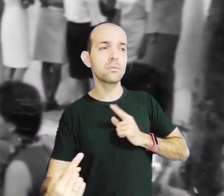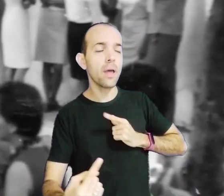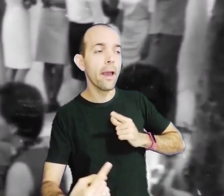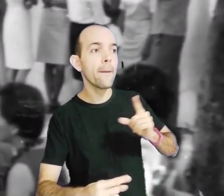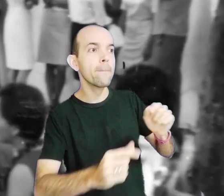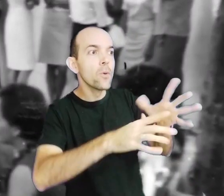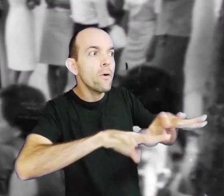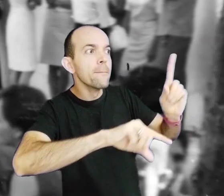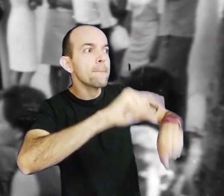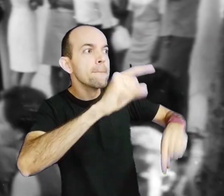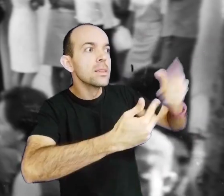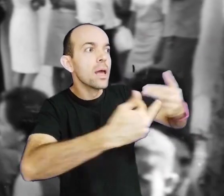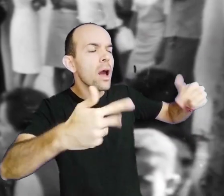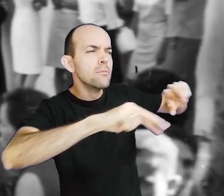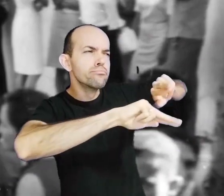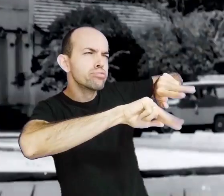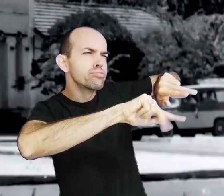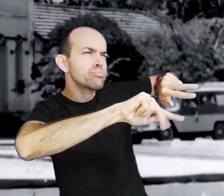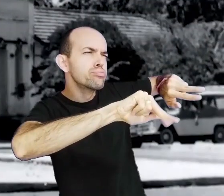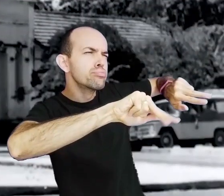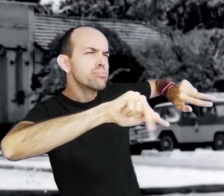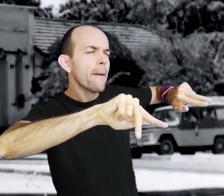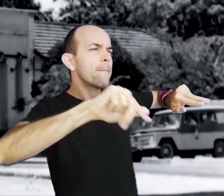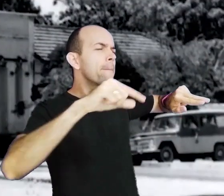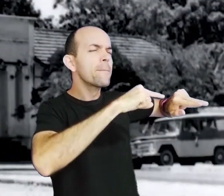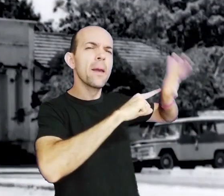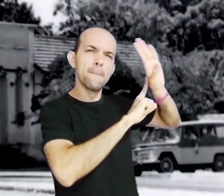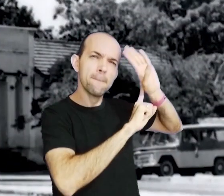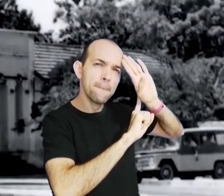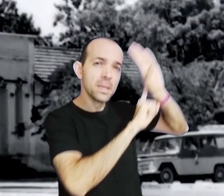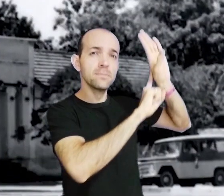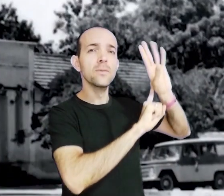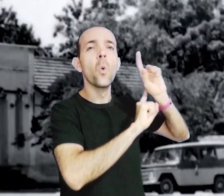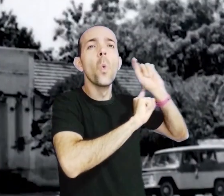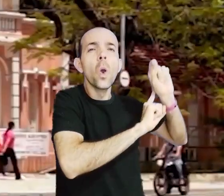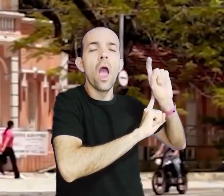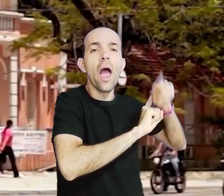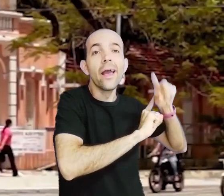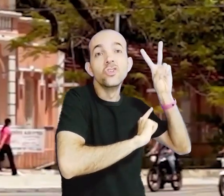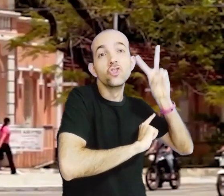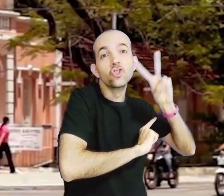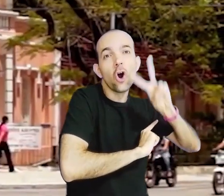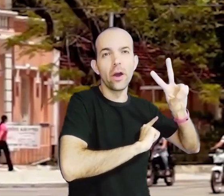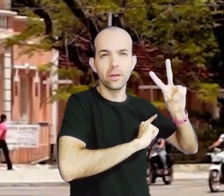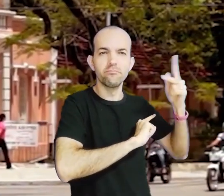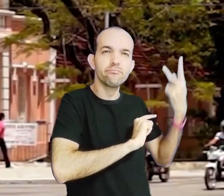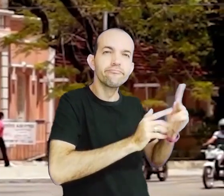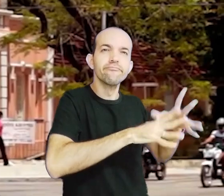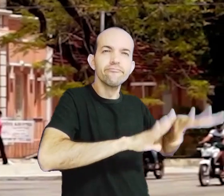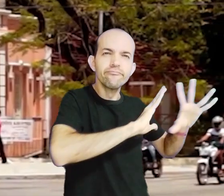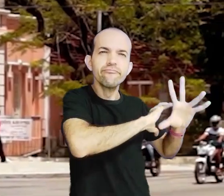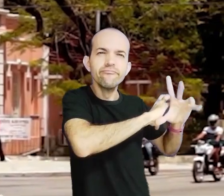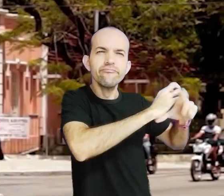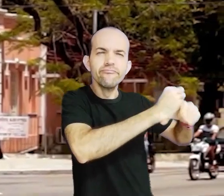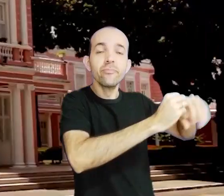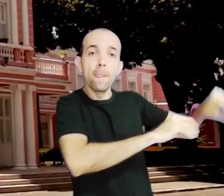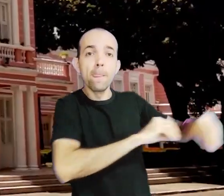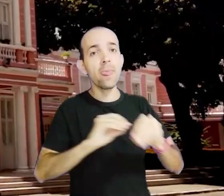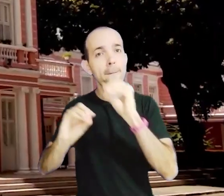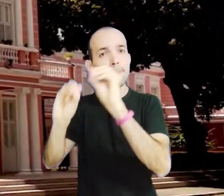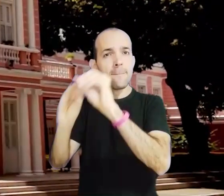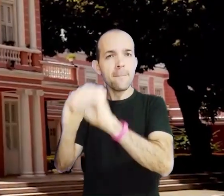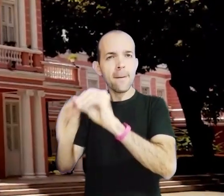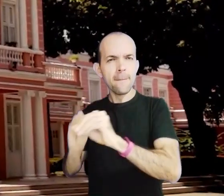maneira especial, aquele que conta a história, acervo documental. Isso sim foi para